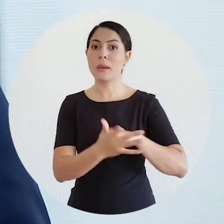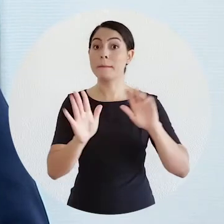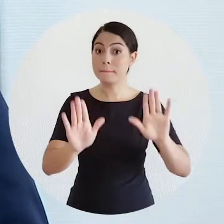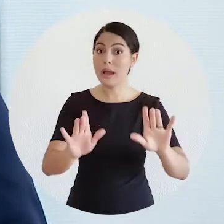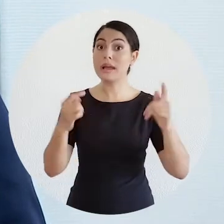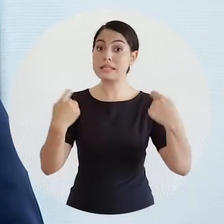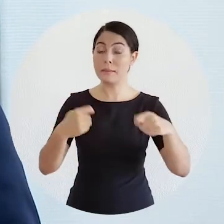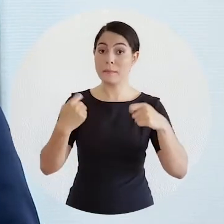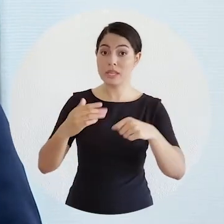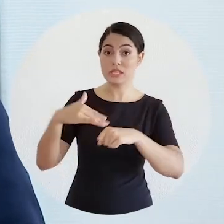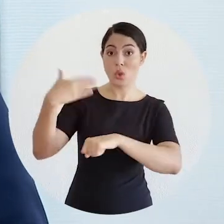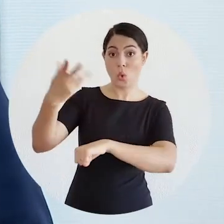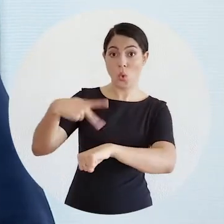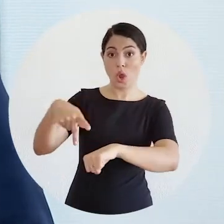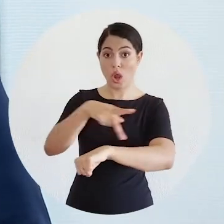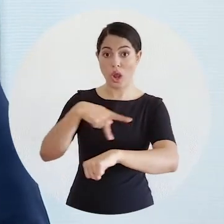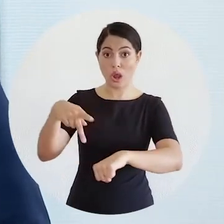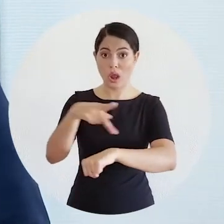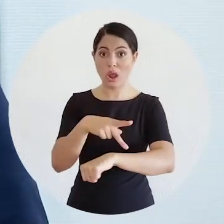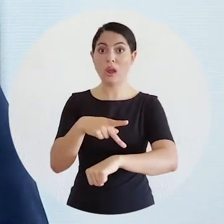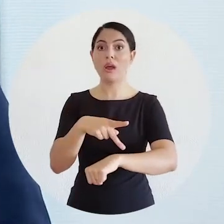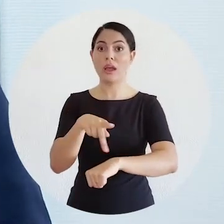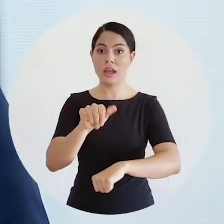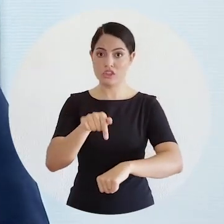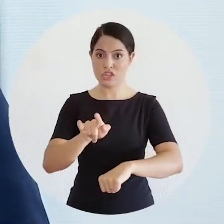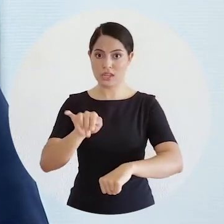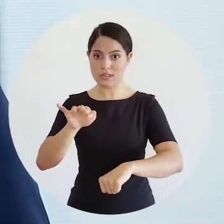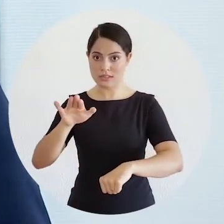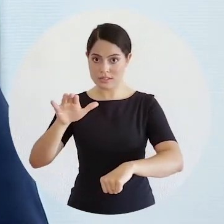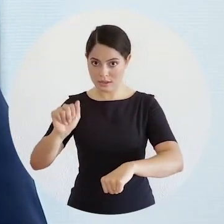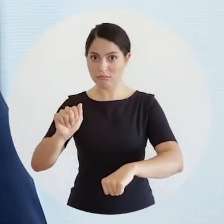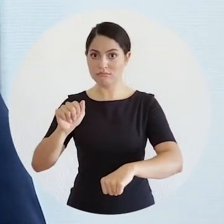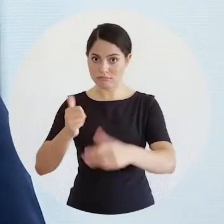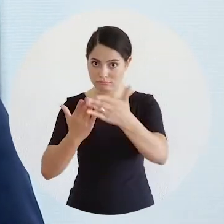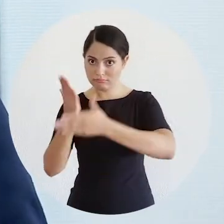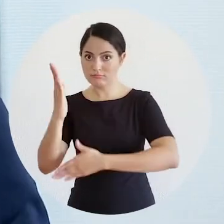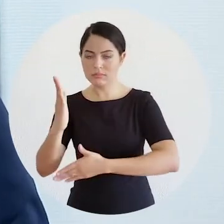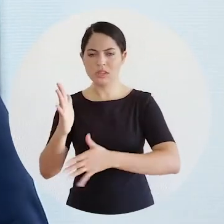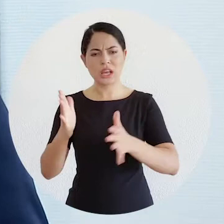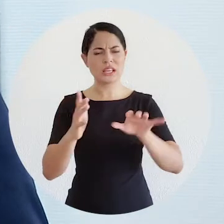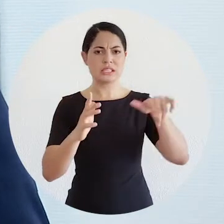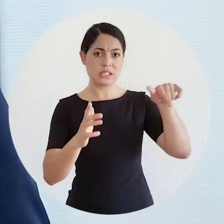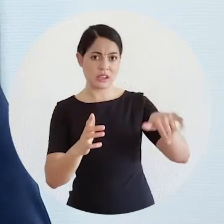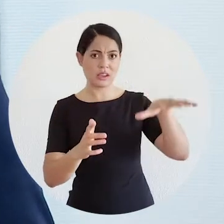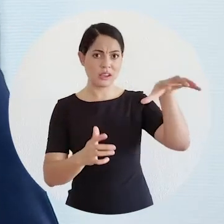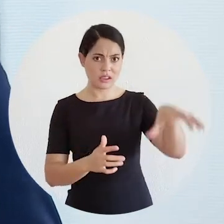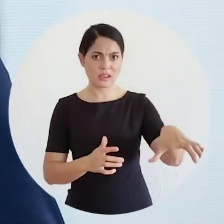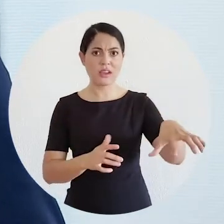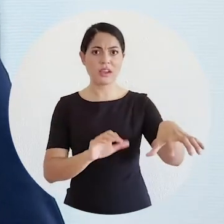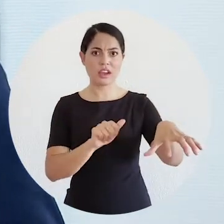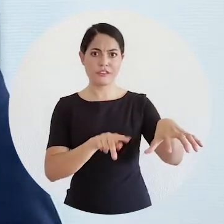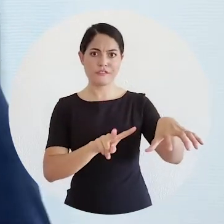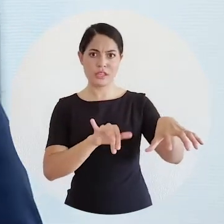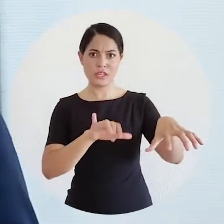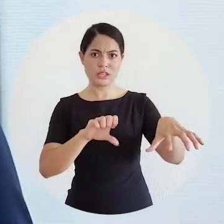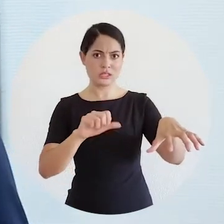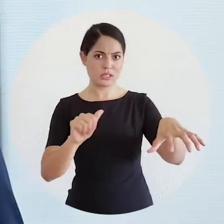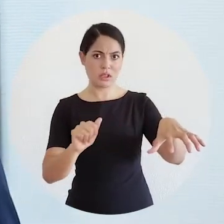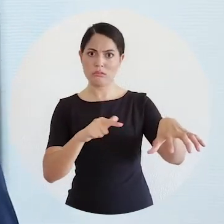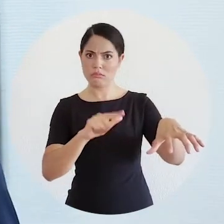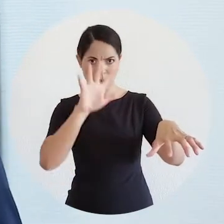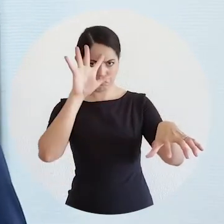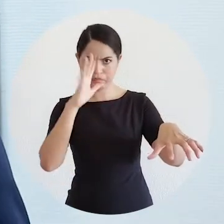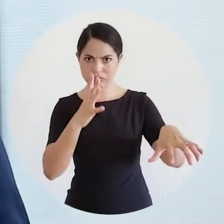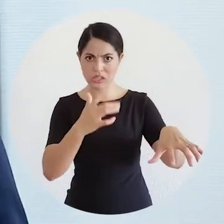sido aprovadas por agências ou autoridades sanitárias estrangeiras, caso a Anvisa não espessa autorização para isso no prazo de 72